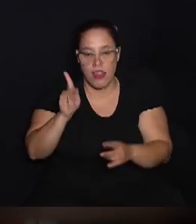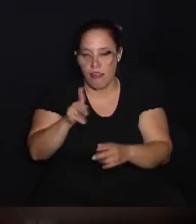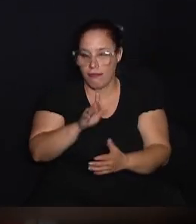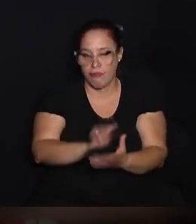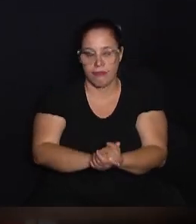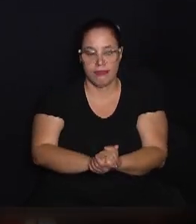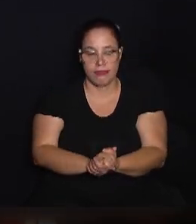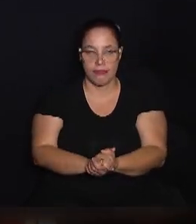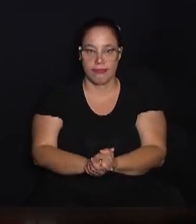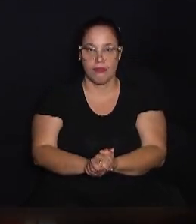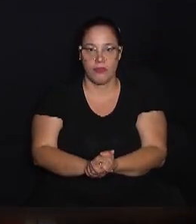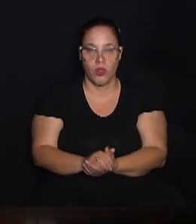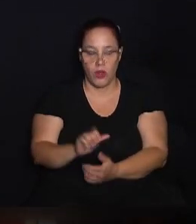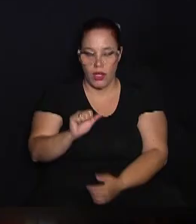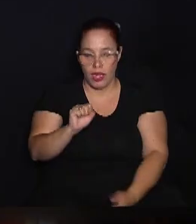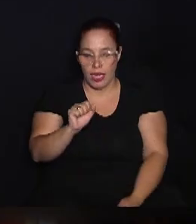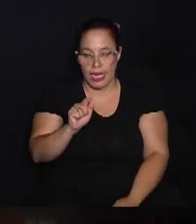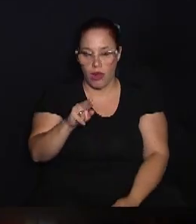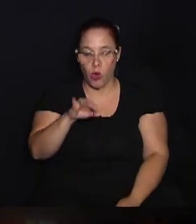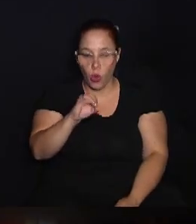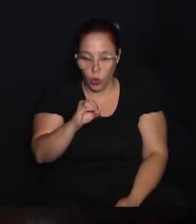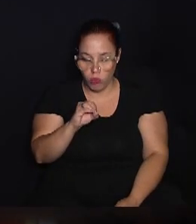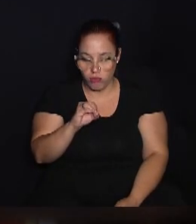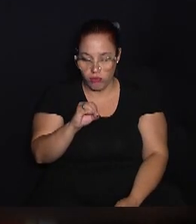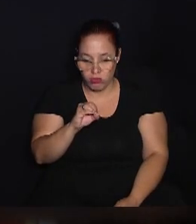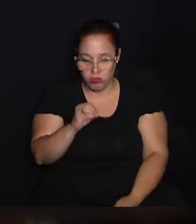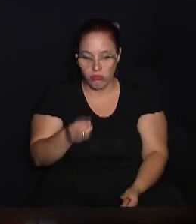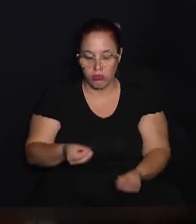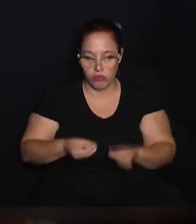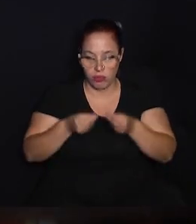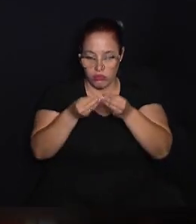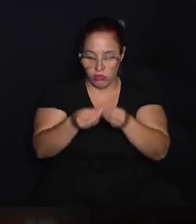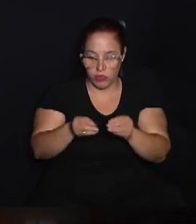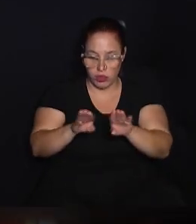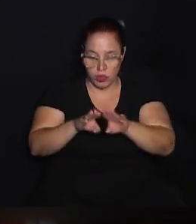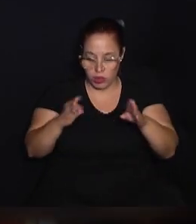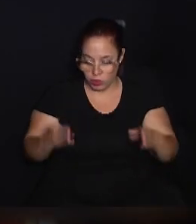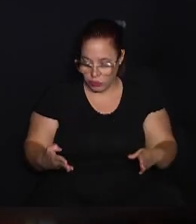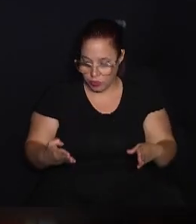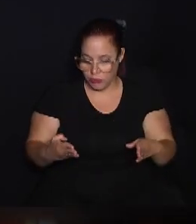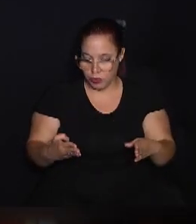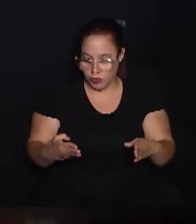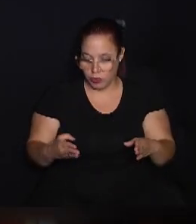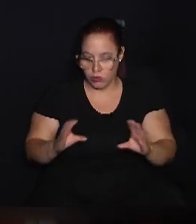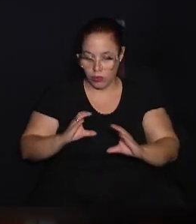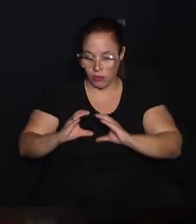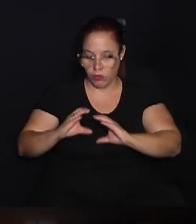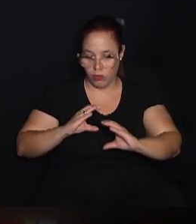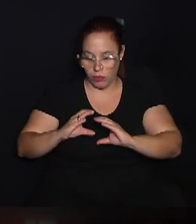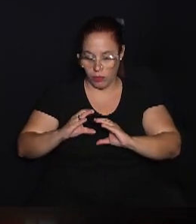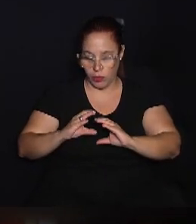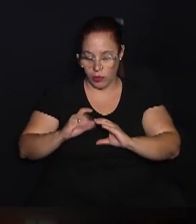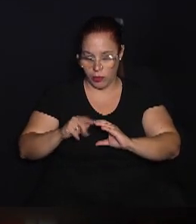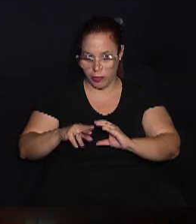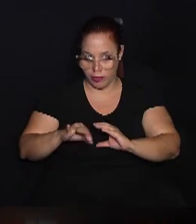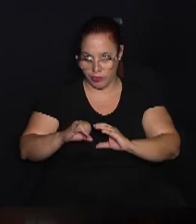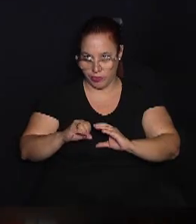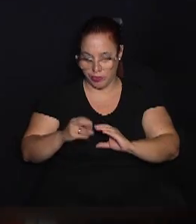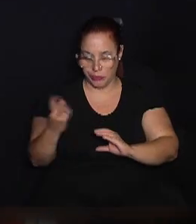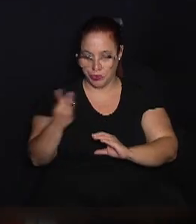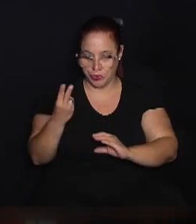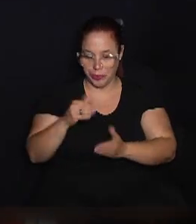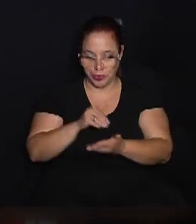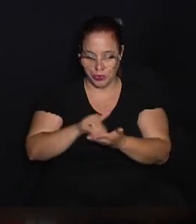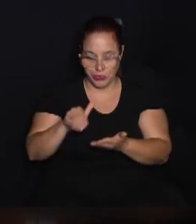Da mesma forma, o Saulo, também quando compus a mesa do Conselho Deliberativo, como